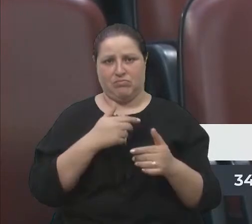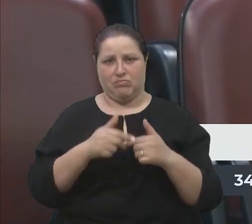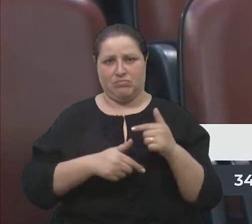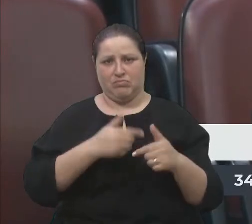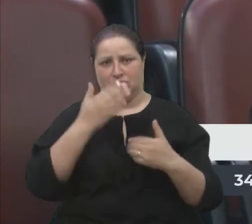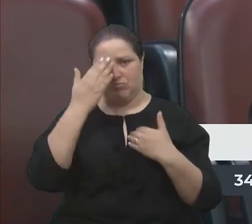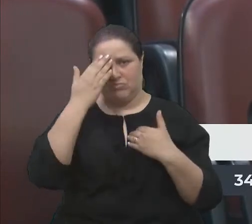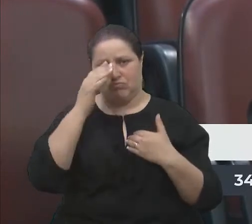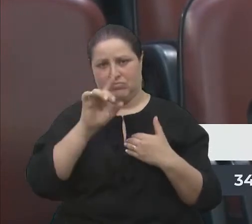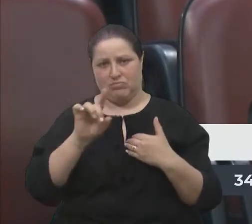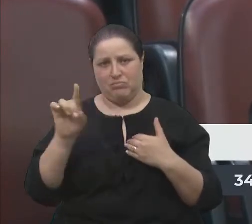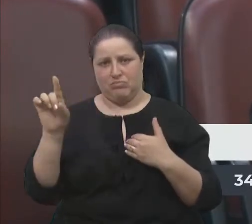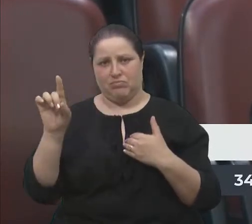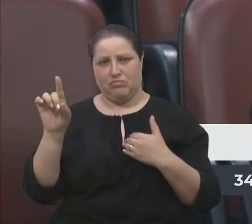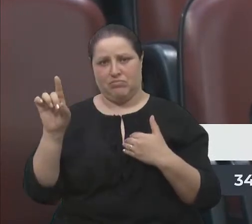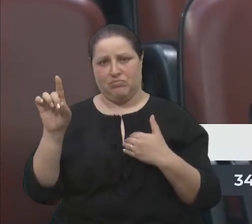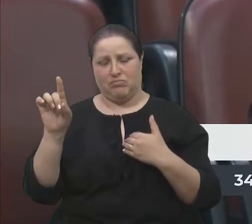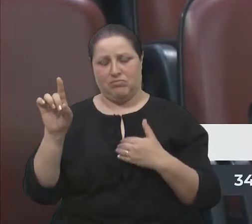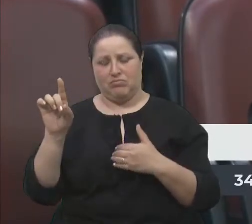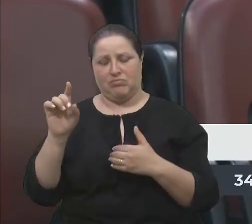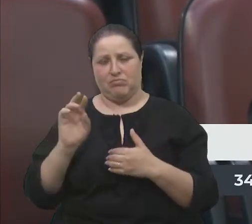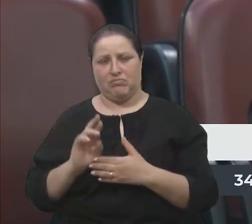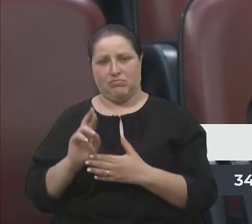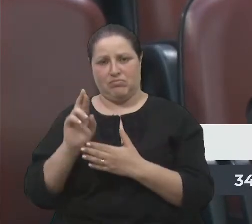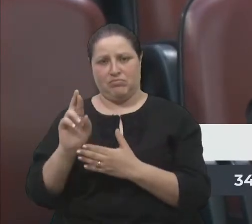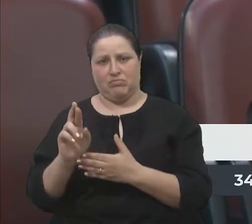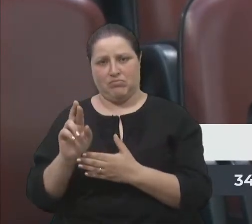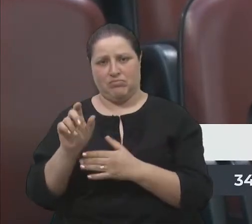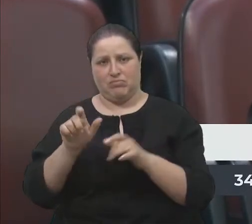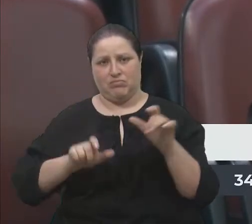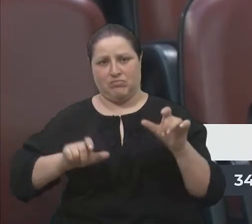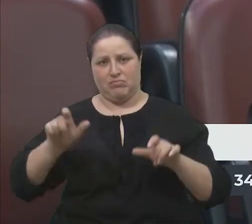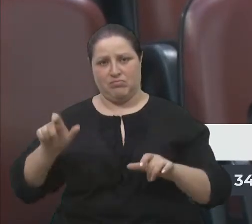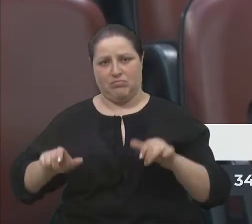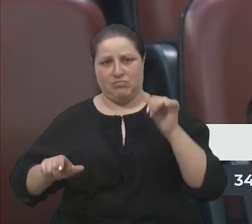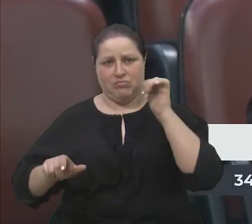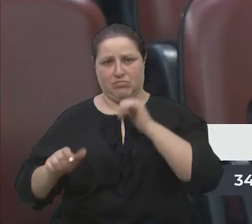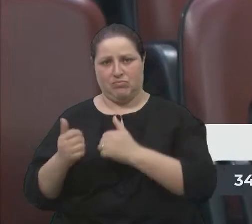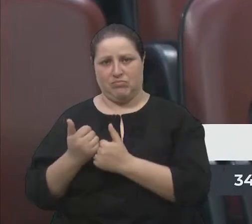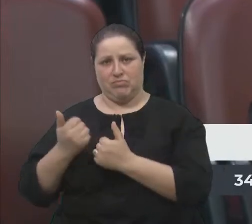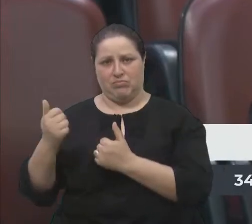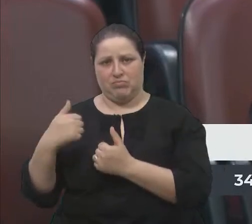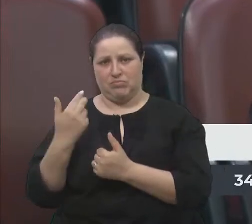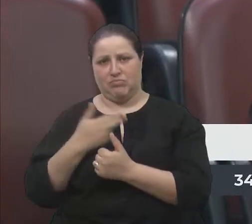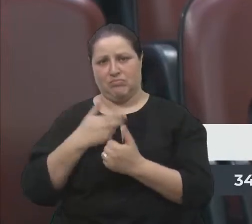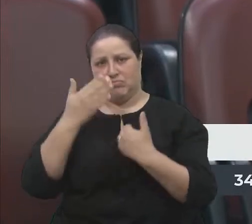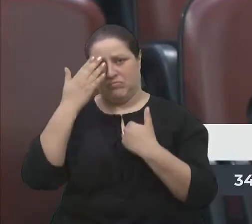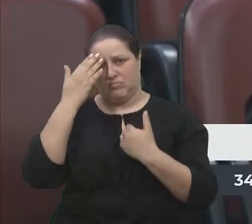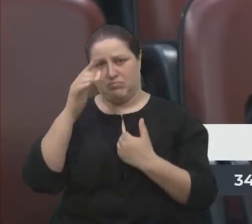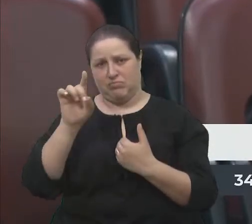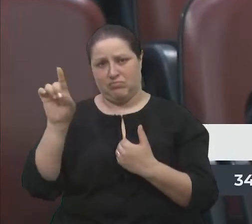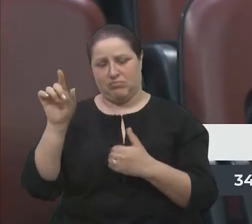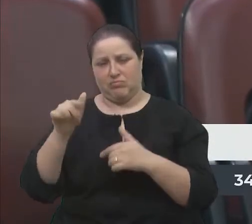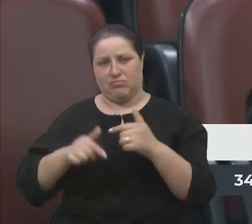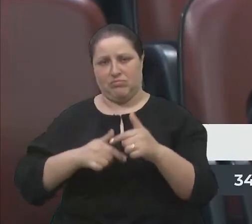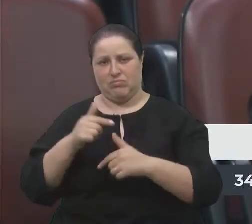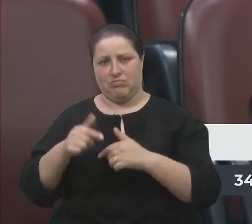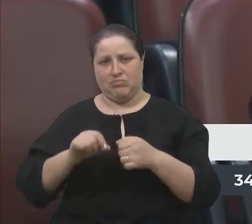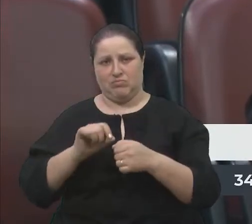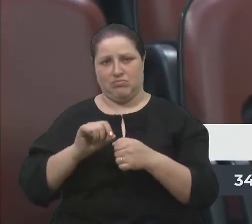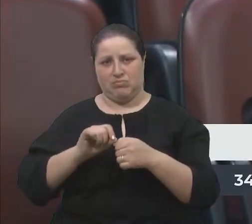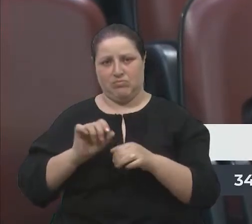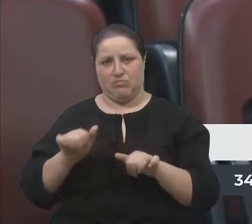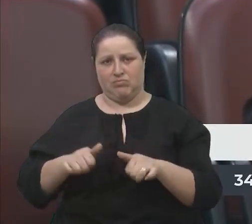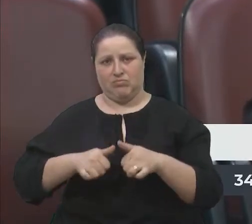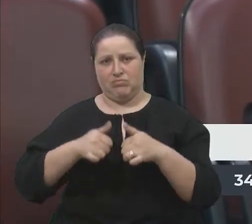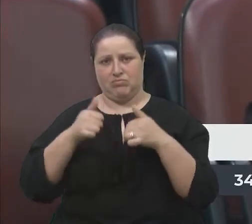em nome aí das assessoras, da minha assessoria, graças a Deus, estamos trabalhando, fazendo um trabalho que fique melhor para os